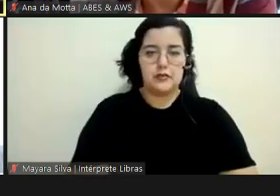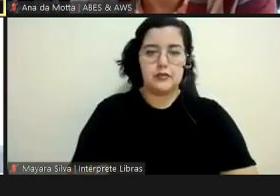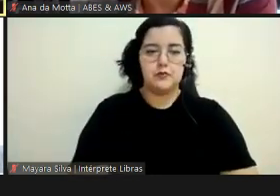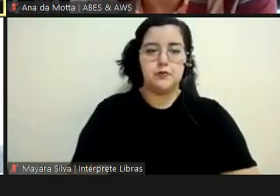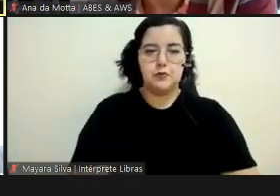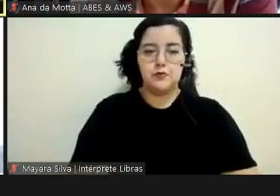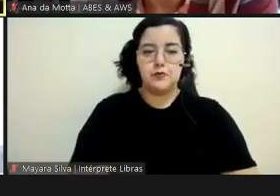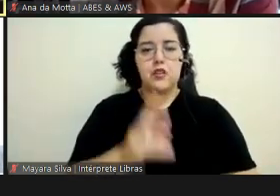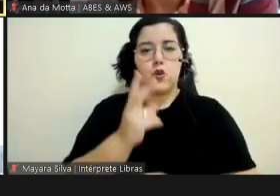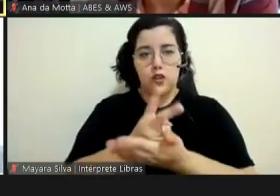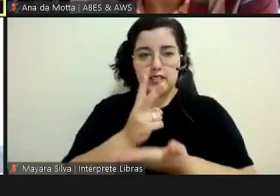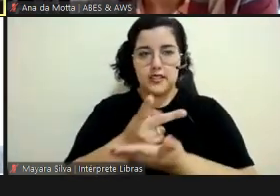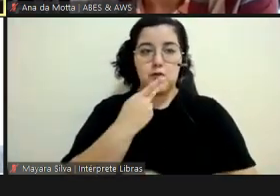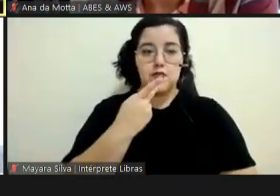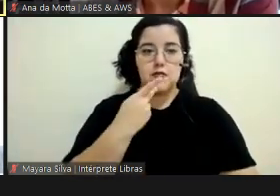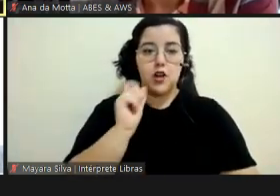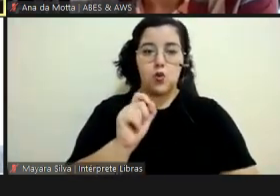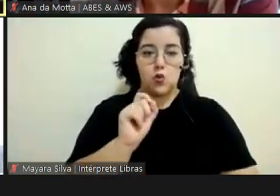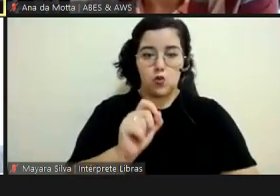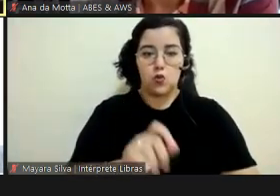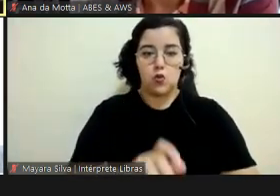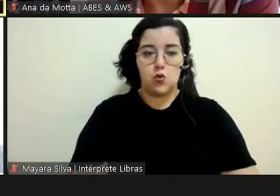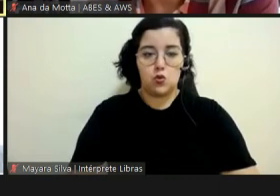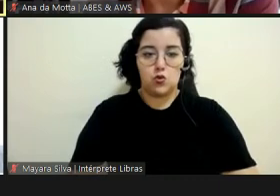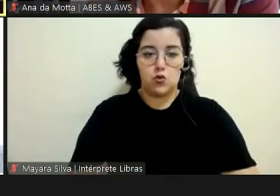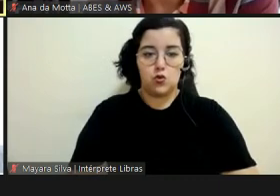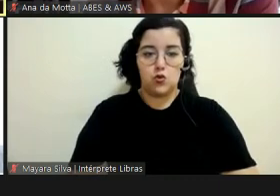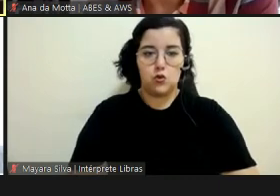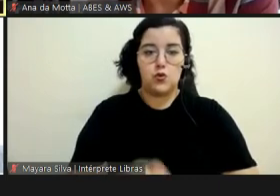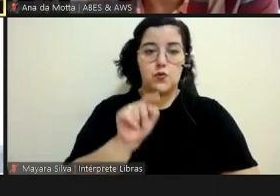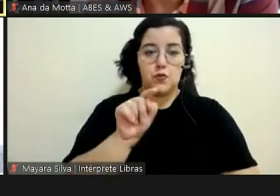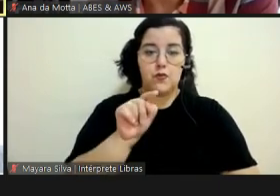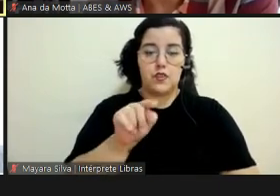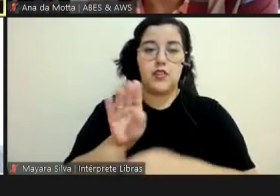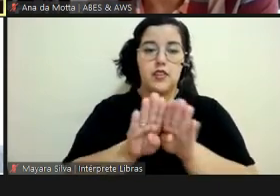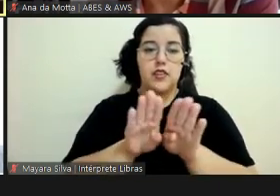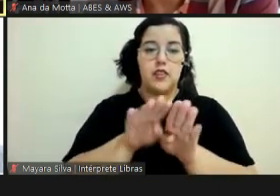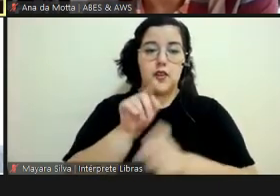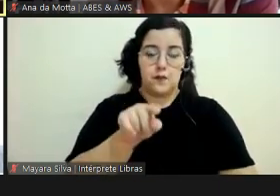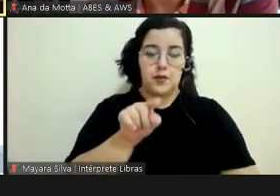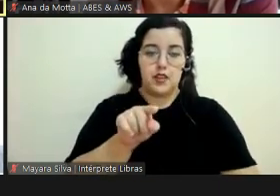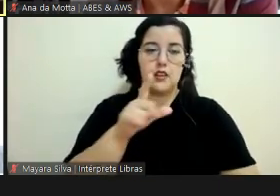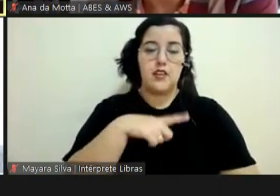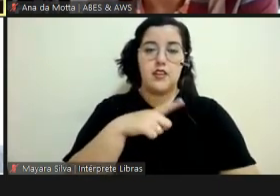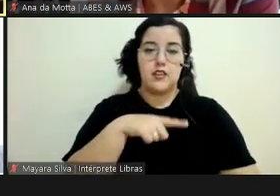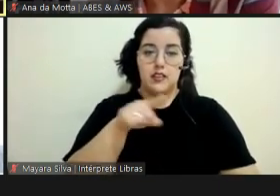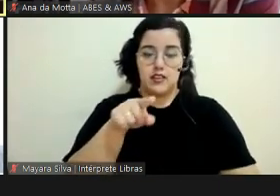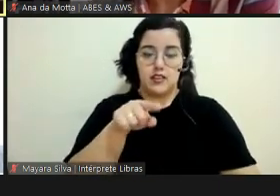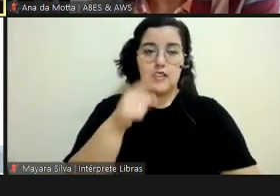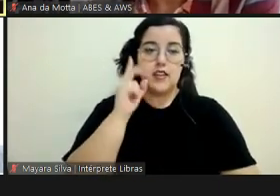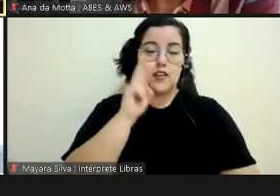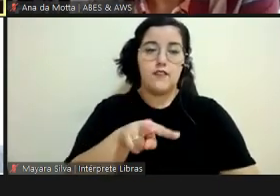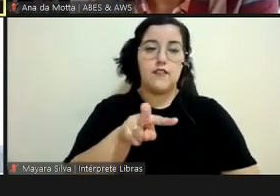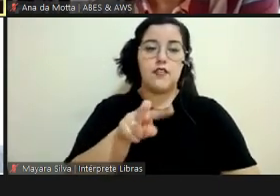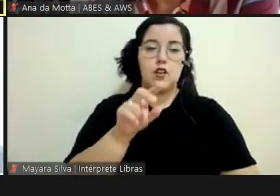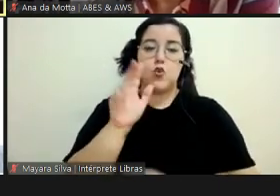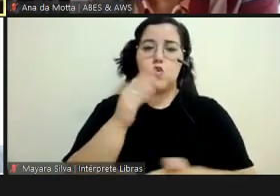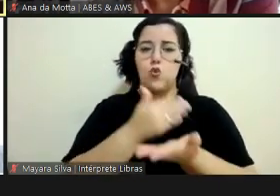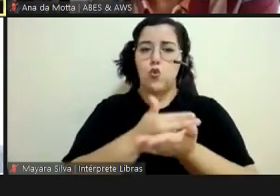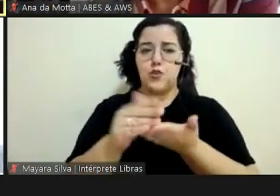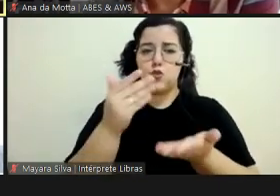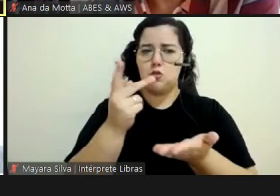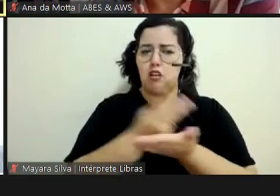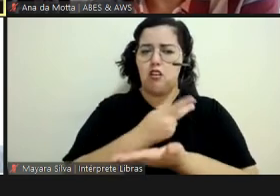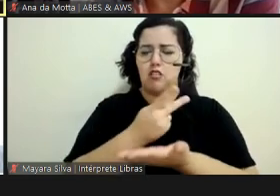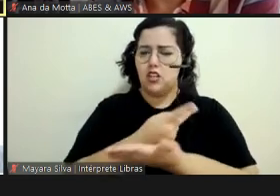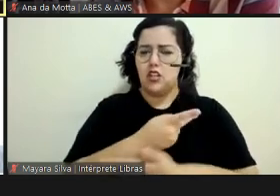e eu sempre falo isso para os nossos fornecedores, o órgão quer carona, ele pediu direto para você, já começou errado, o gestor